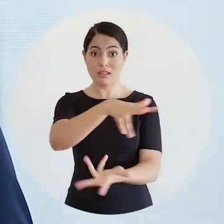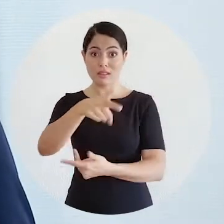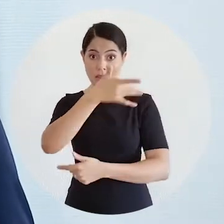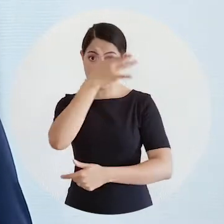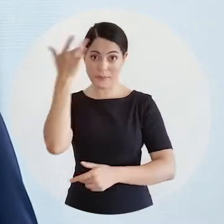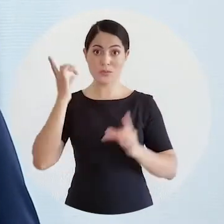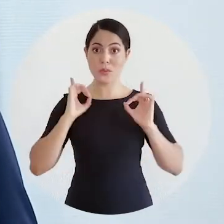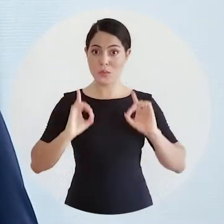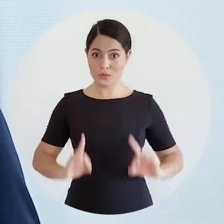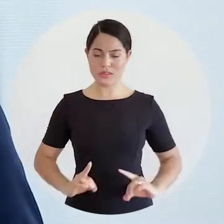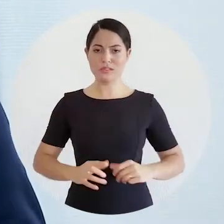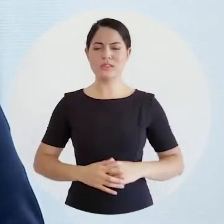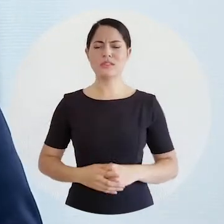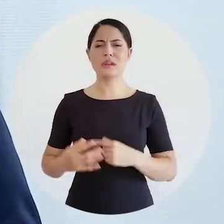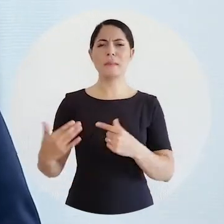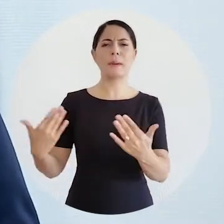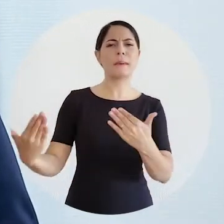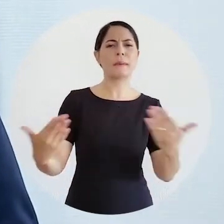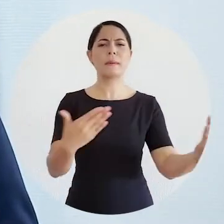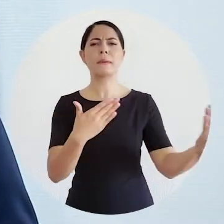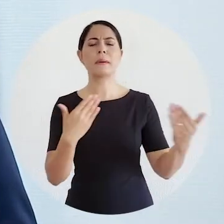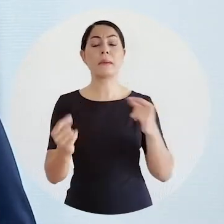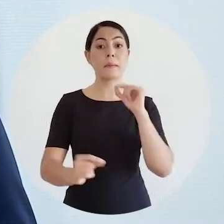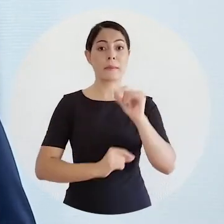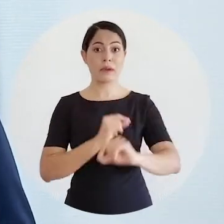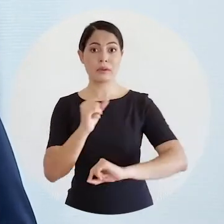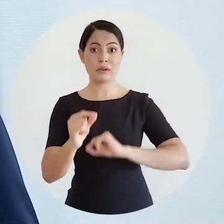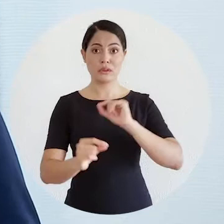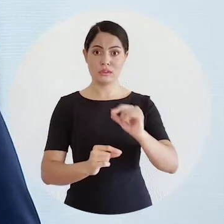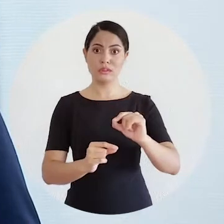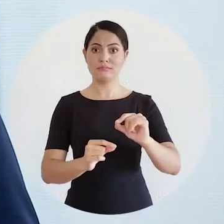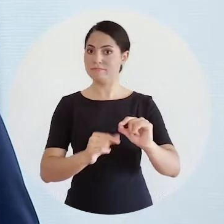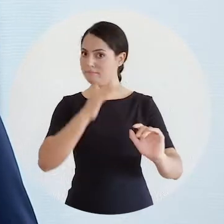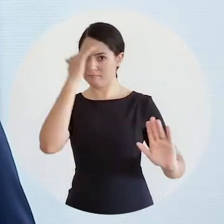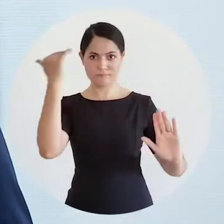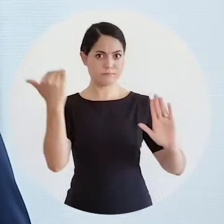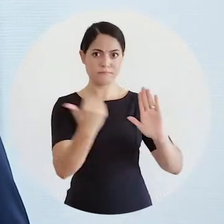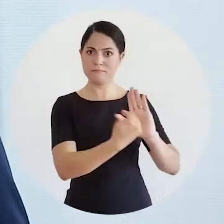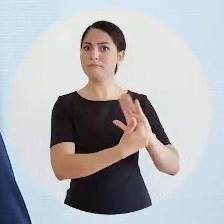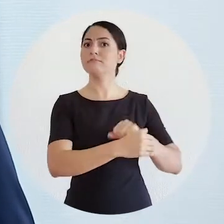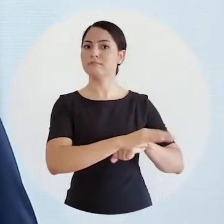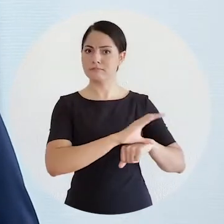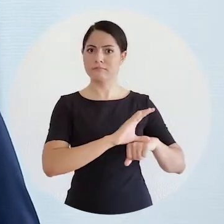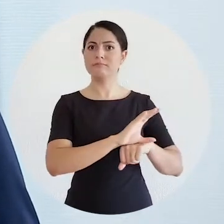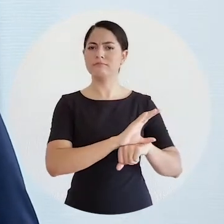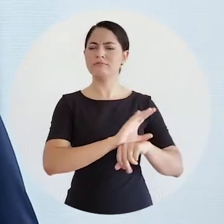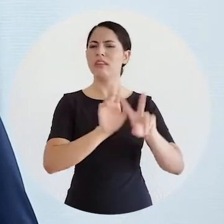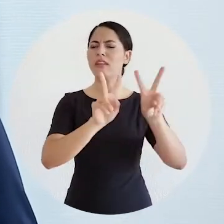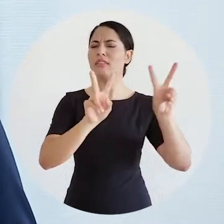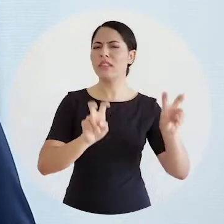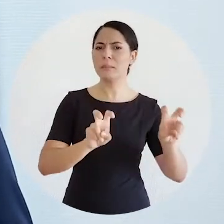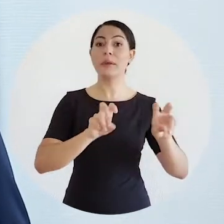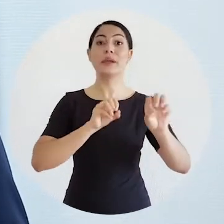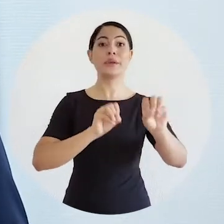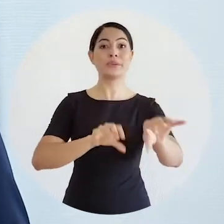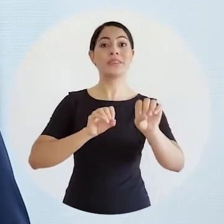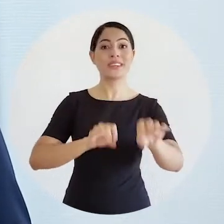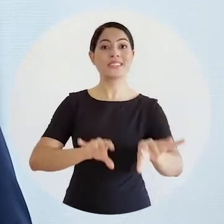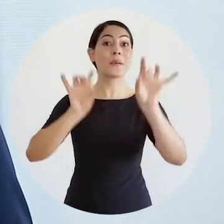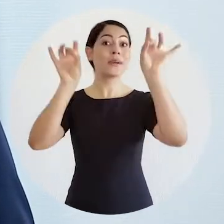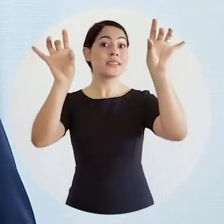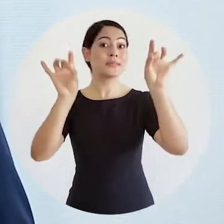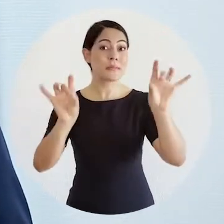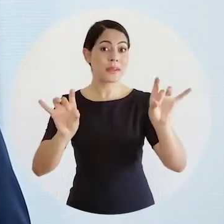Pessoa com Deficiência, com o intuito de discutir a inconstitucionalidade da chamada Nova Política Nacional de Educação